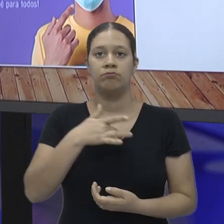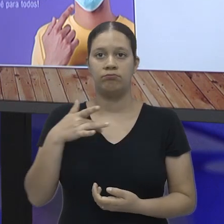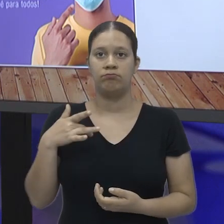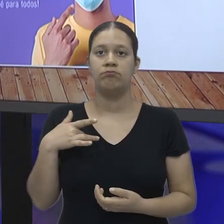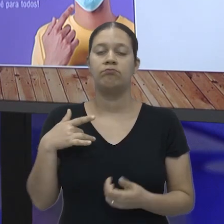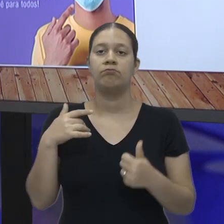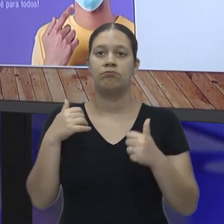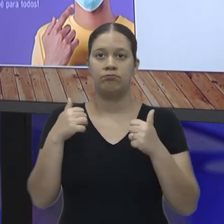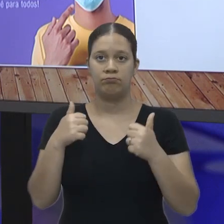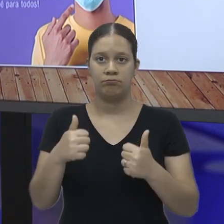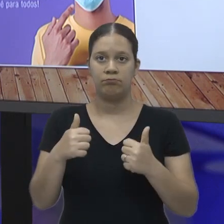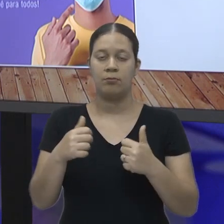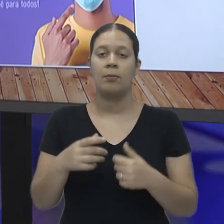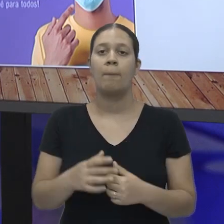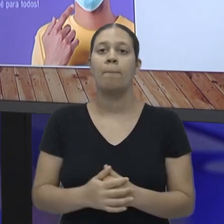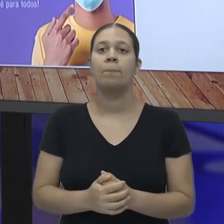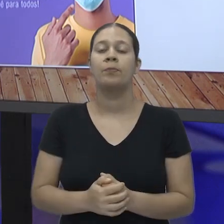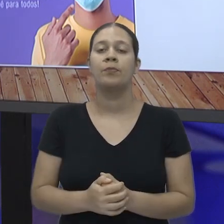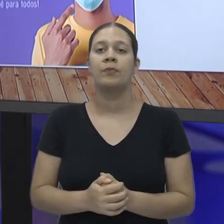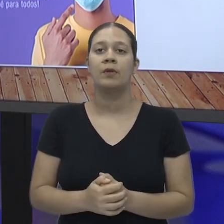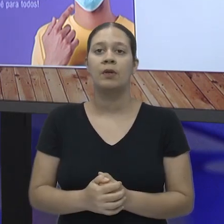não sabe quem está e quem não está,